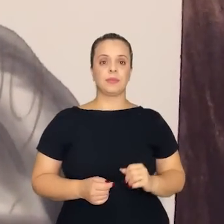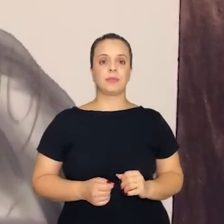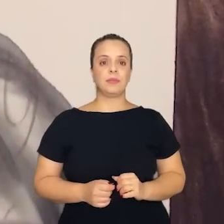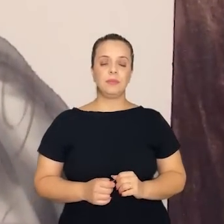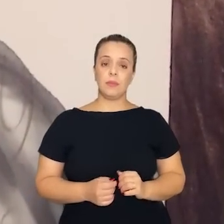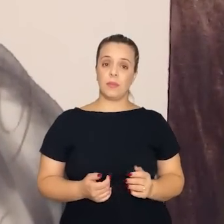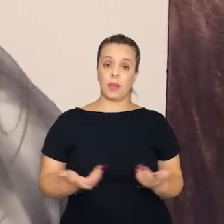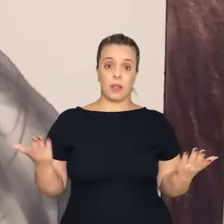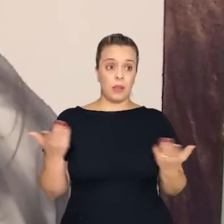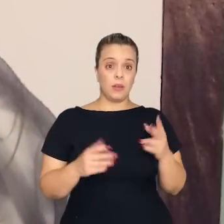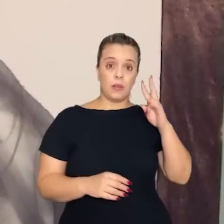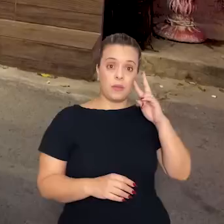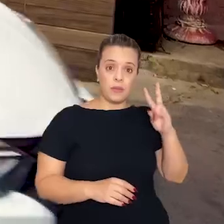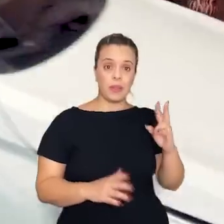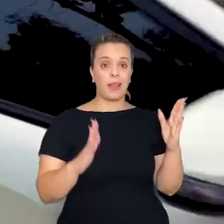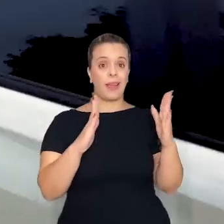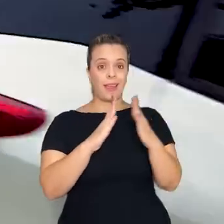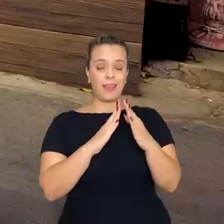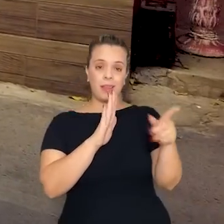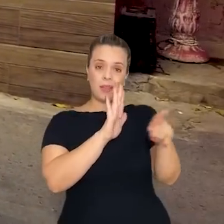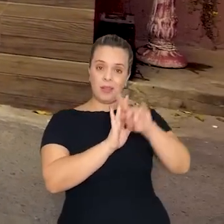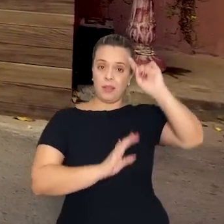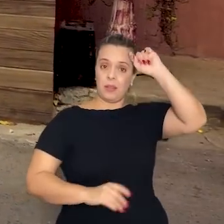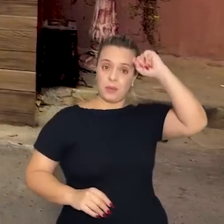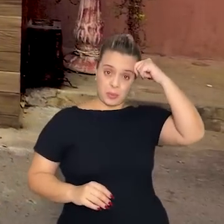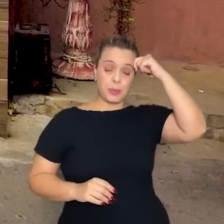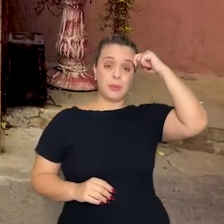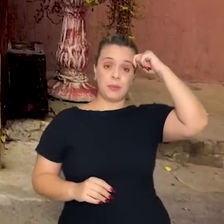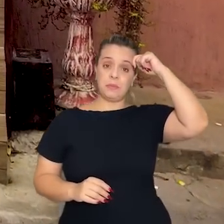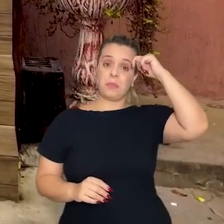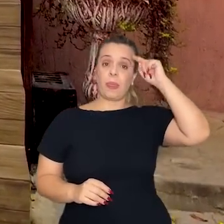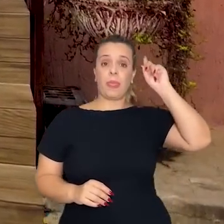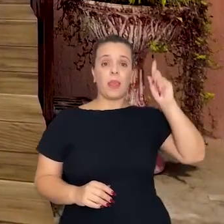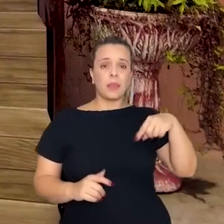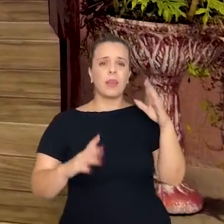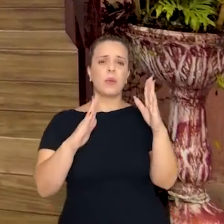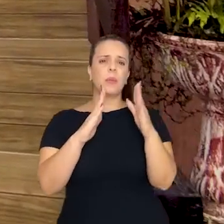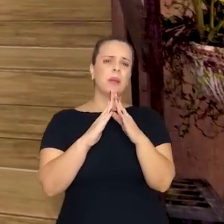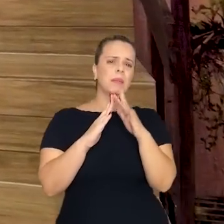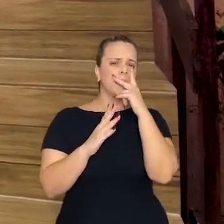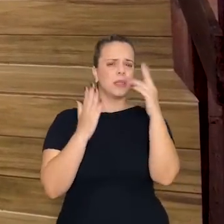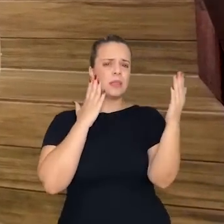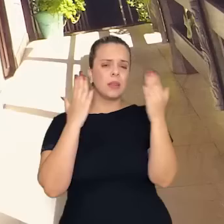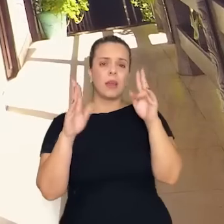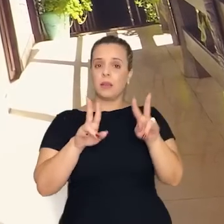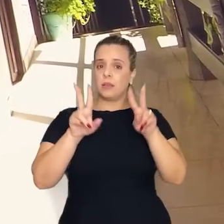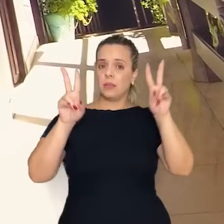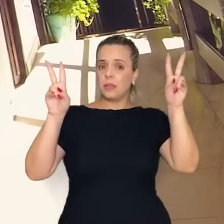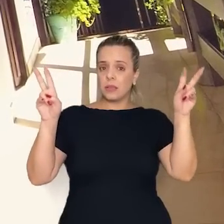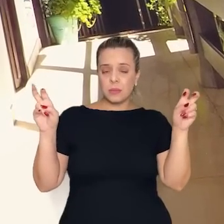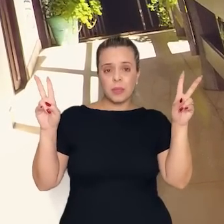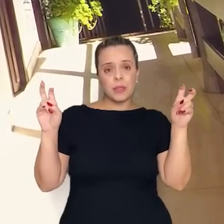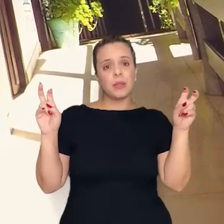Nós vamos dar uma olhadinha aqui na Casa das Pretas, que é estimado a questão da